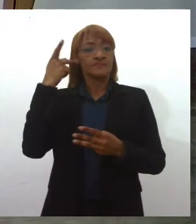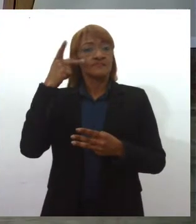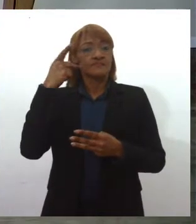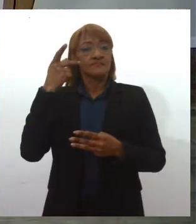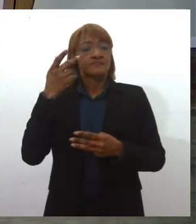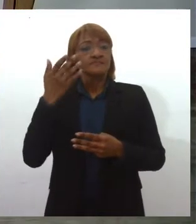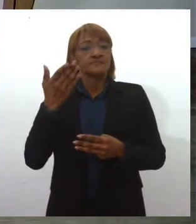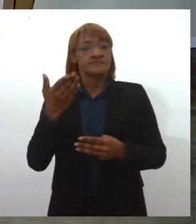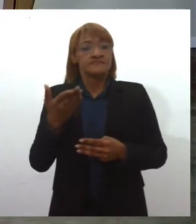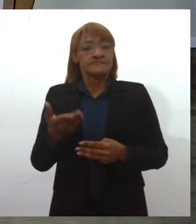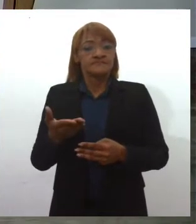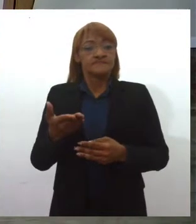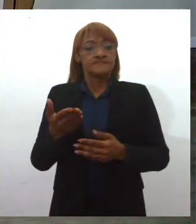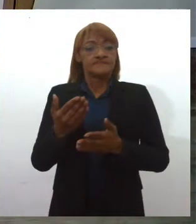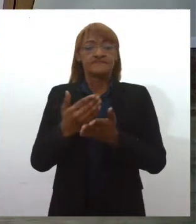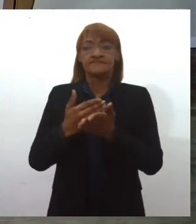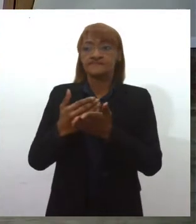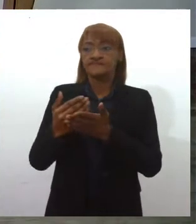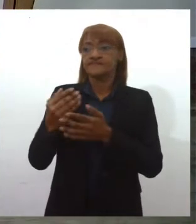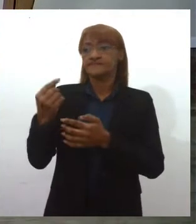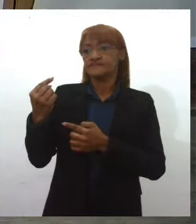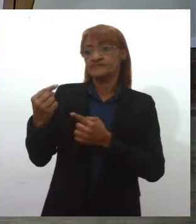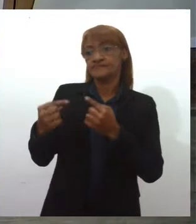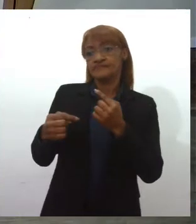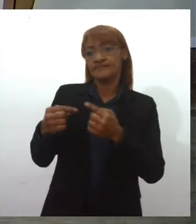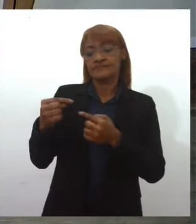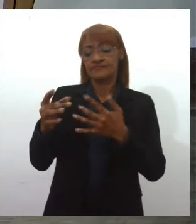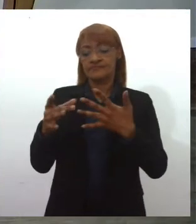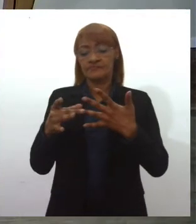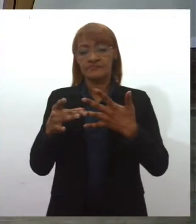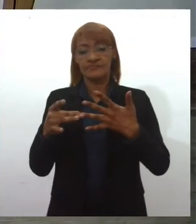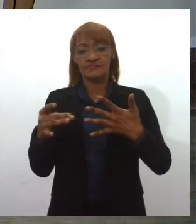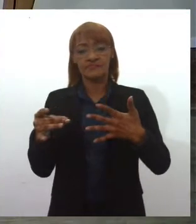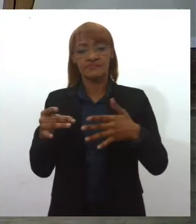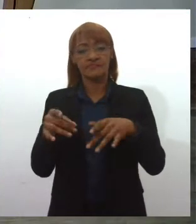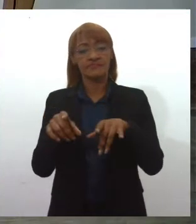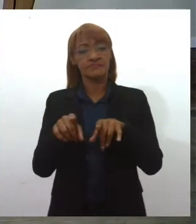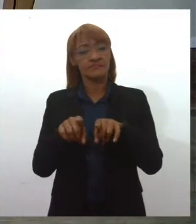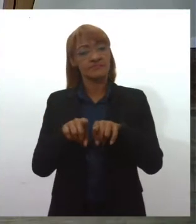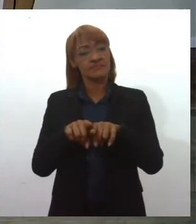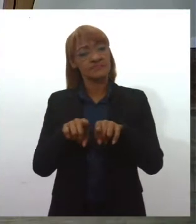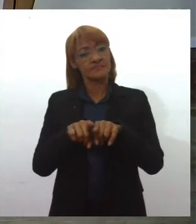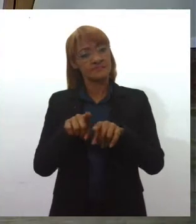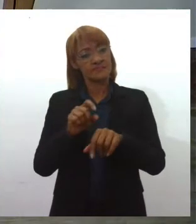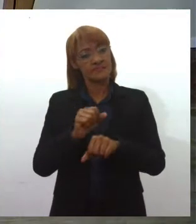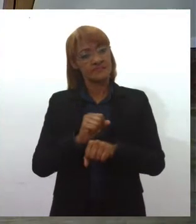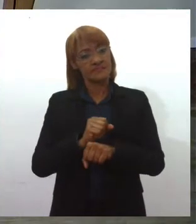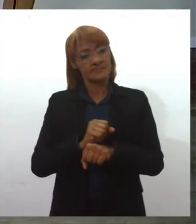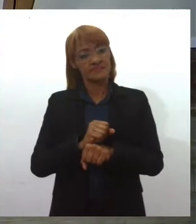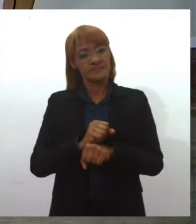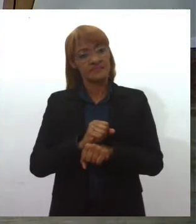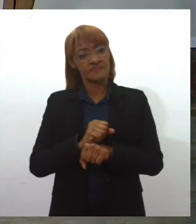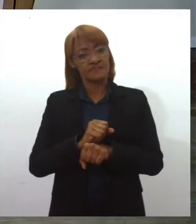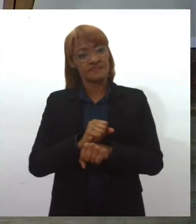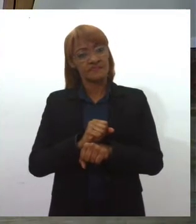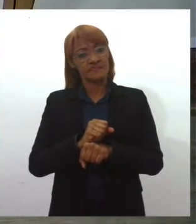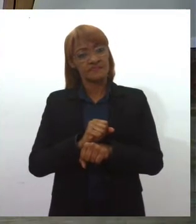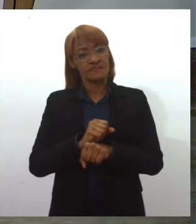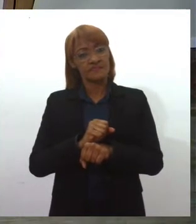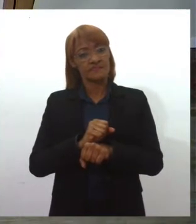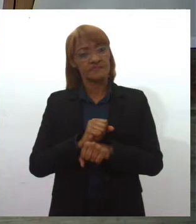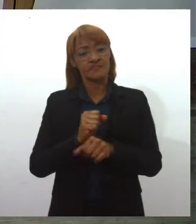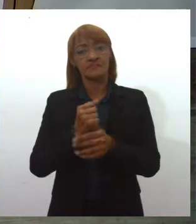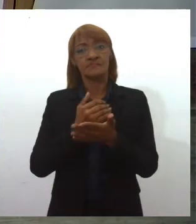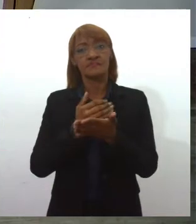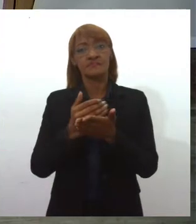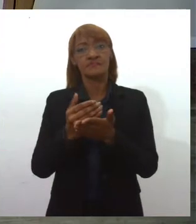da política, né? Em que ela se destaca também e eu queria começar entrando na Antonieta